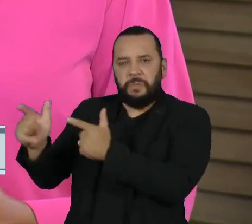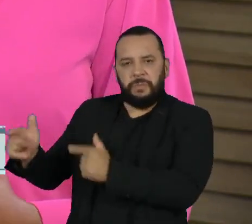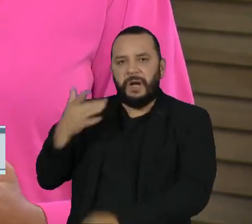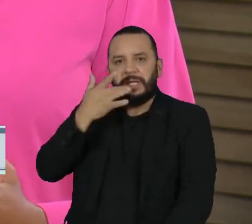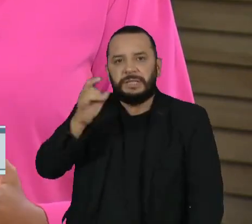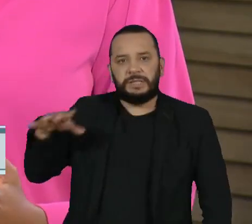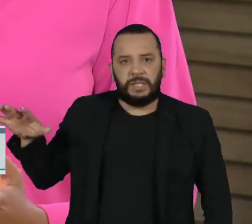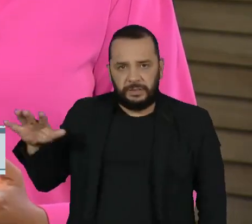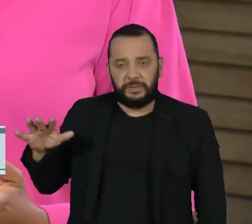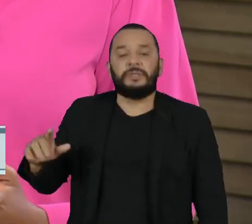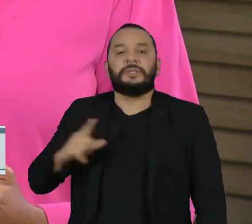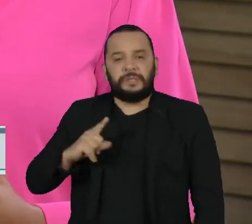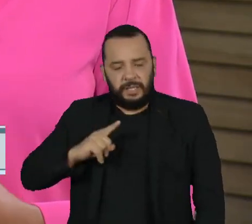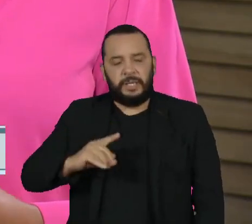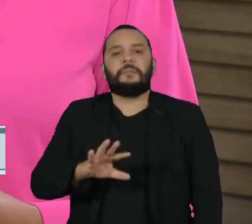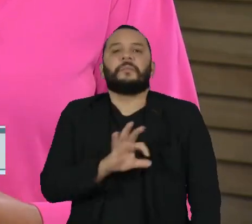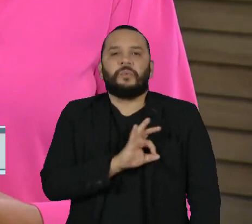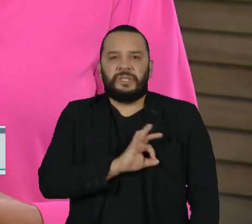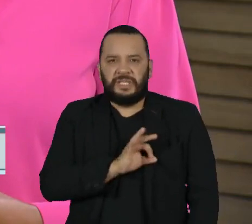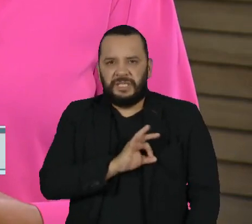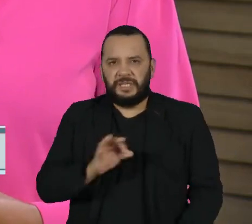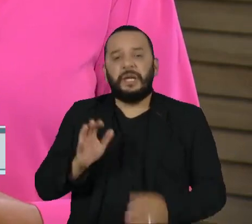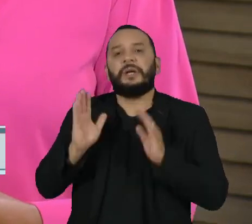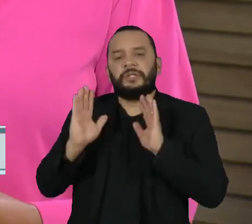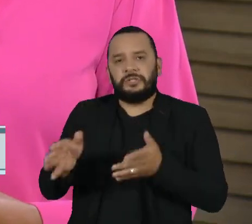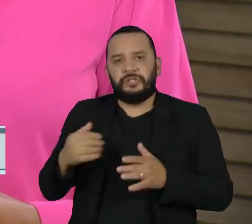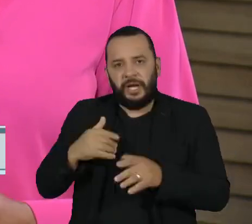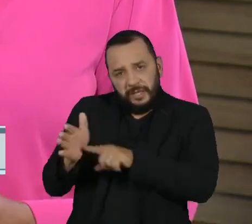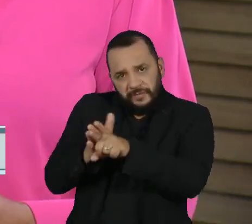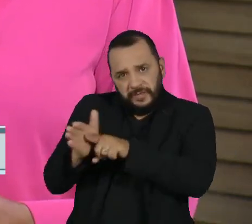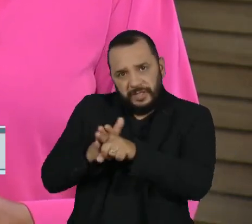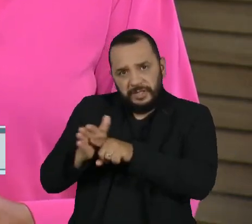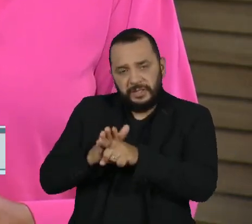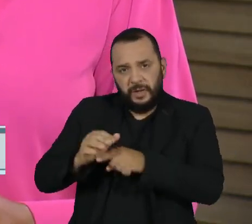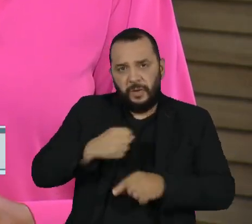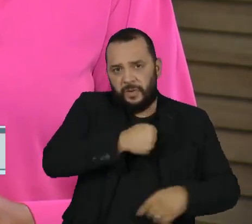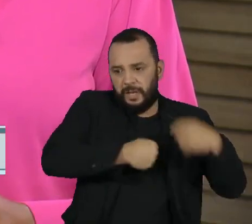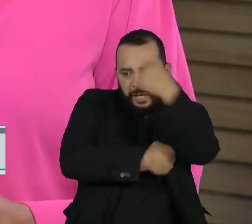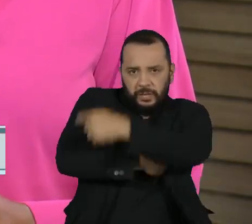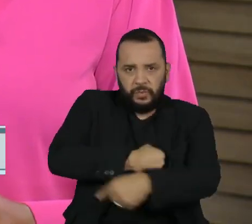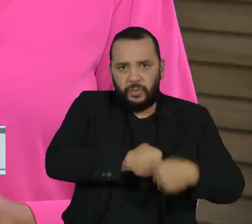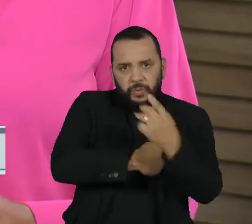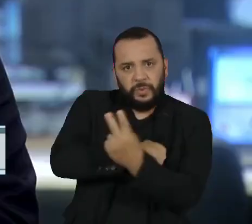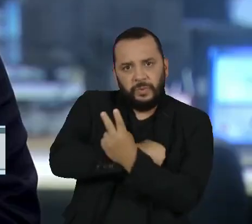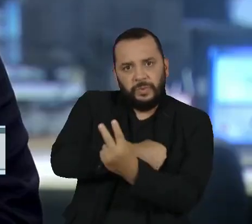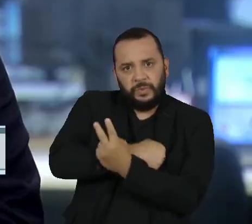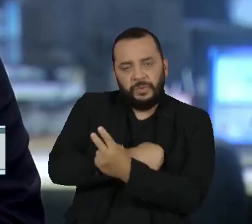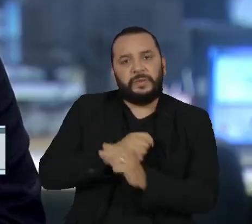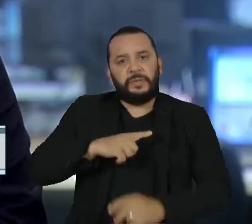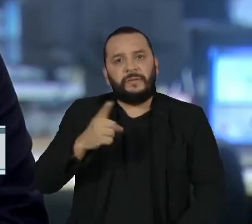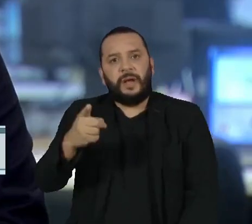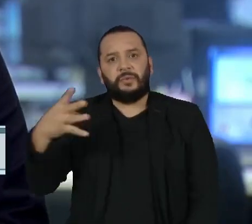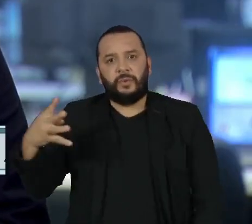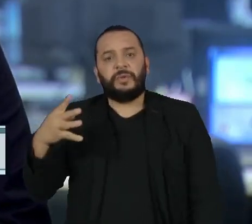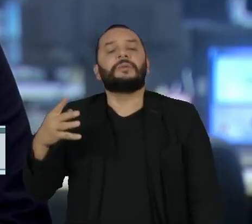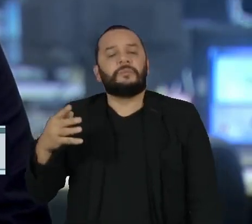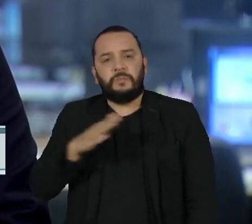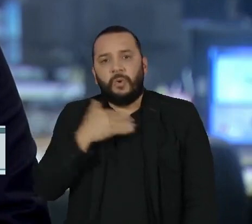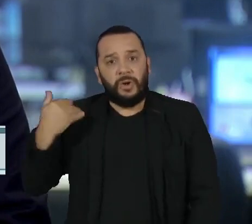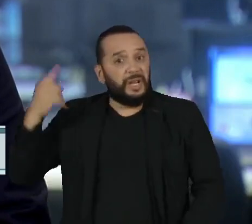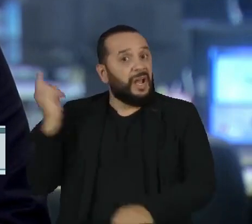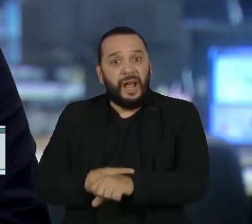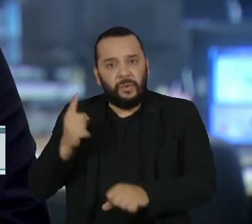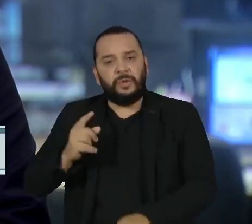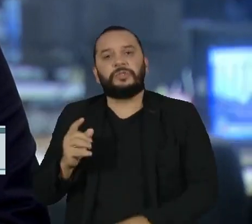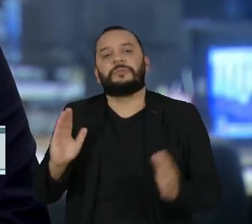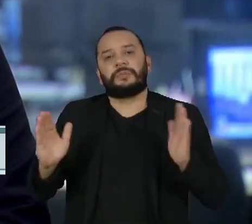operação policial Escudo deixou 14 mortos. É o maior número em 17 anos. E nesta madrugada, a Polícia